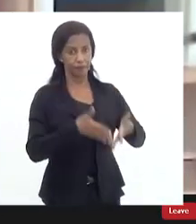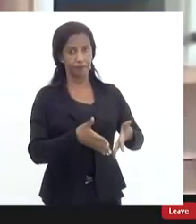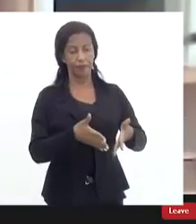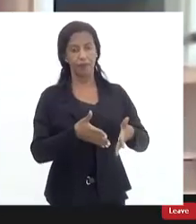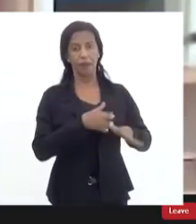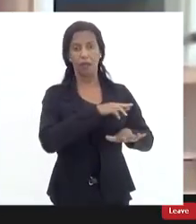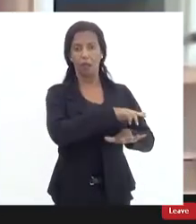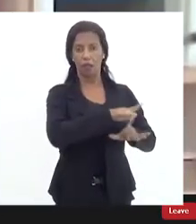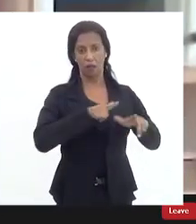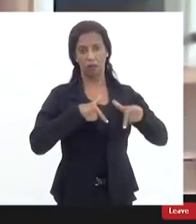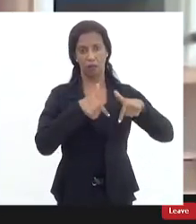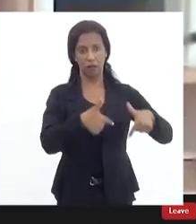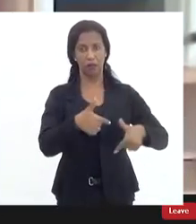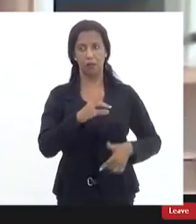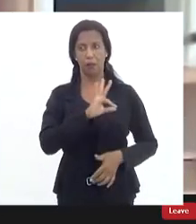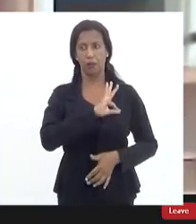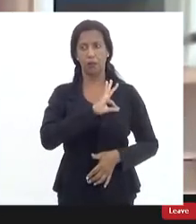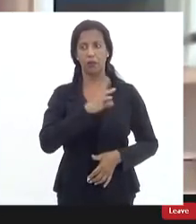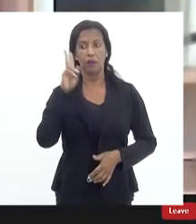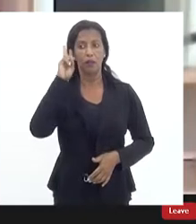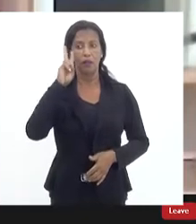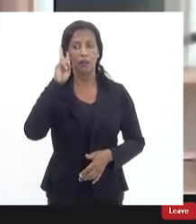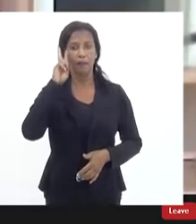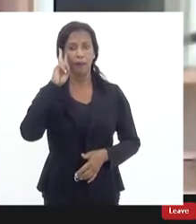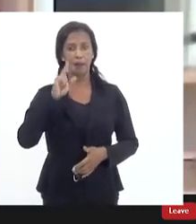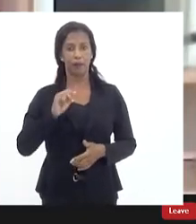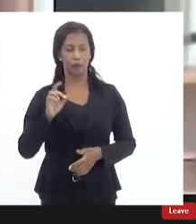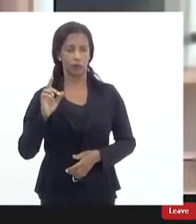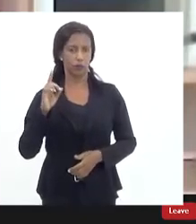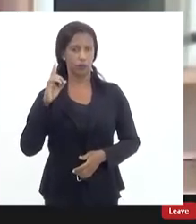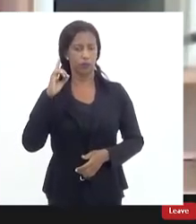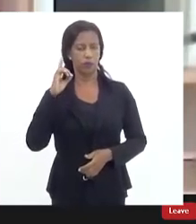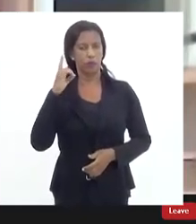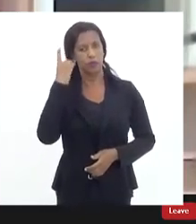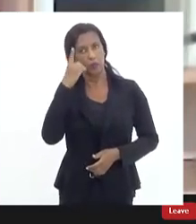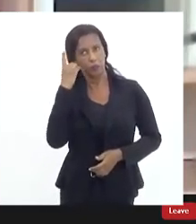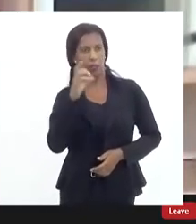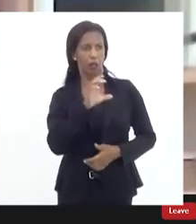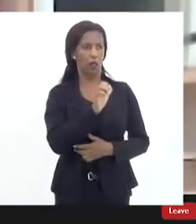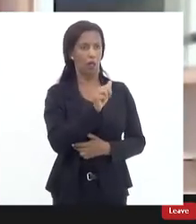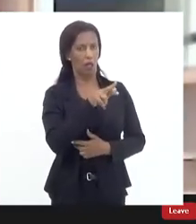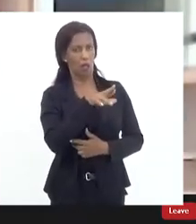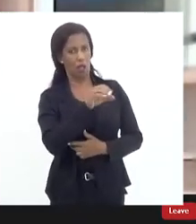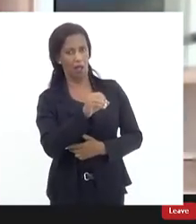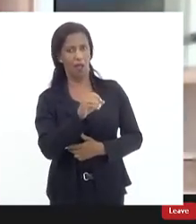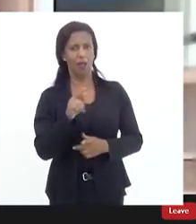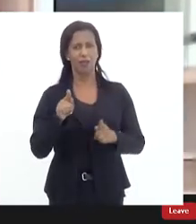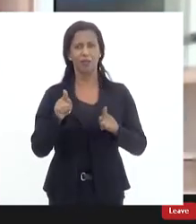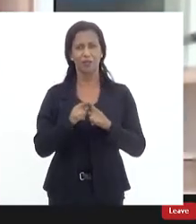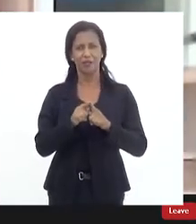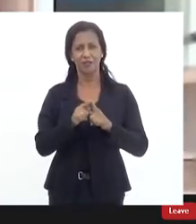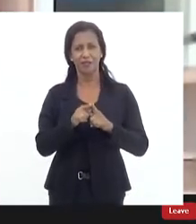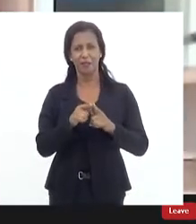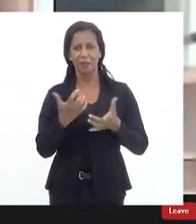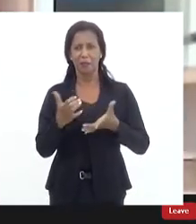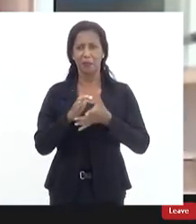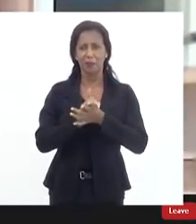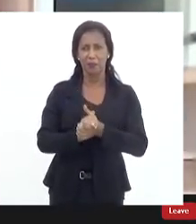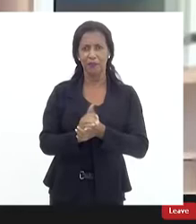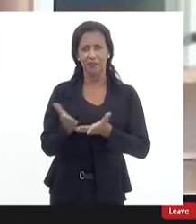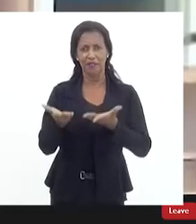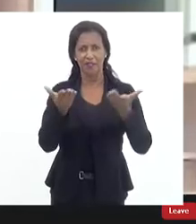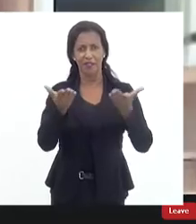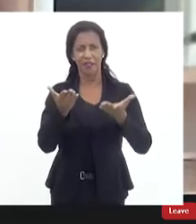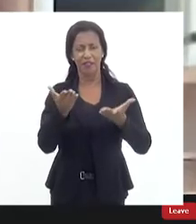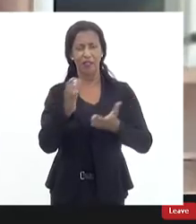operações lembrando deputada deputado Carlos e saúdo aqui o coronel Salema que acaba de